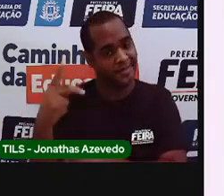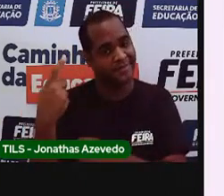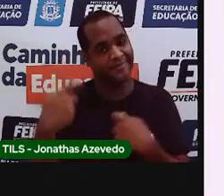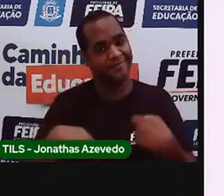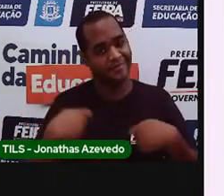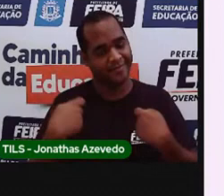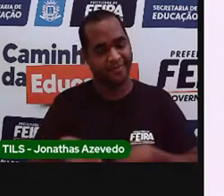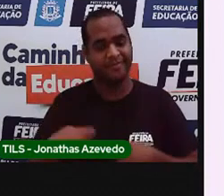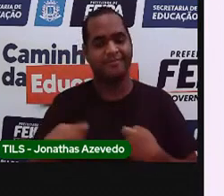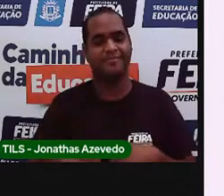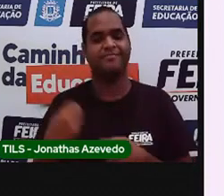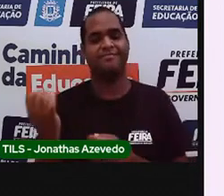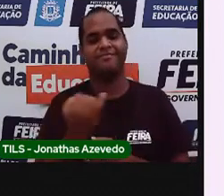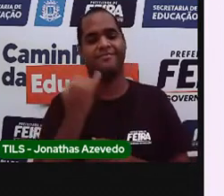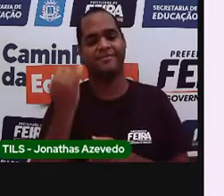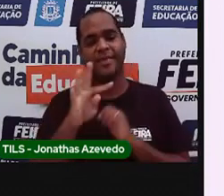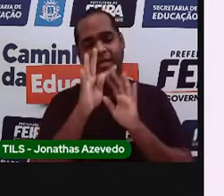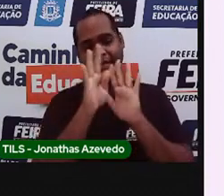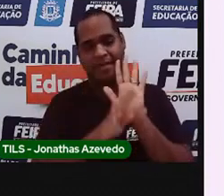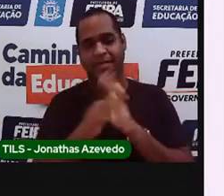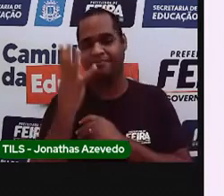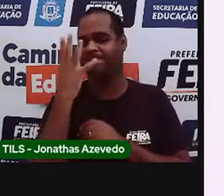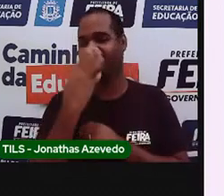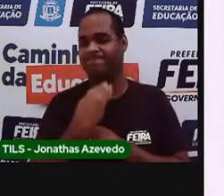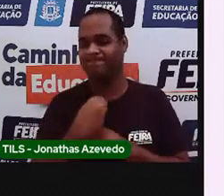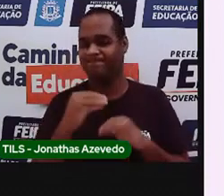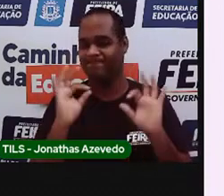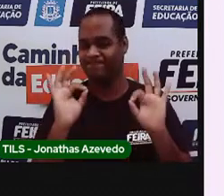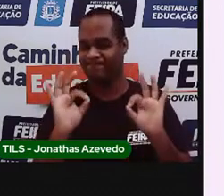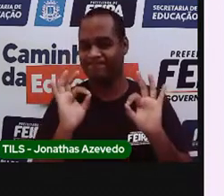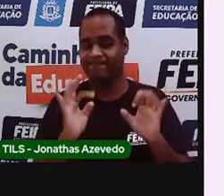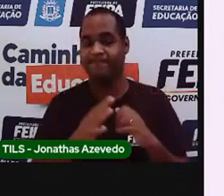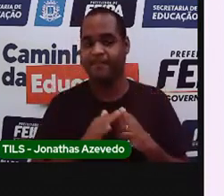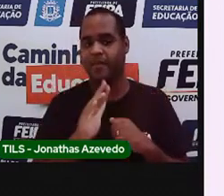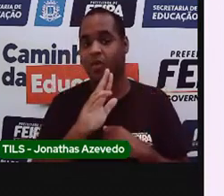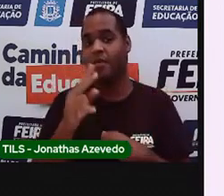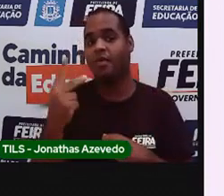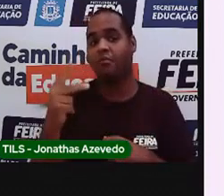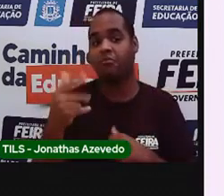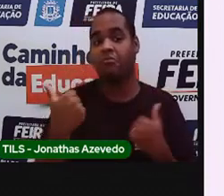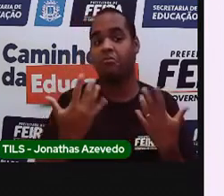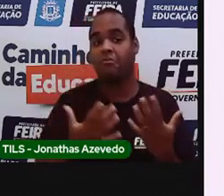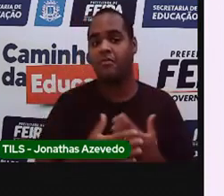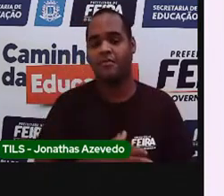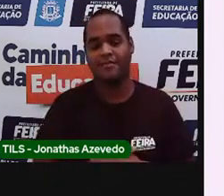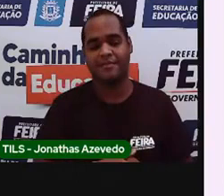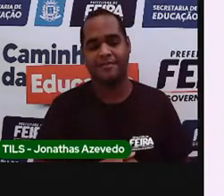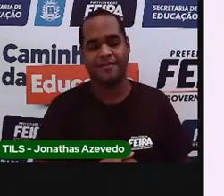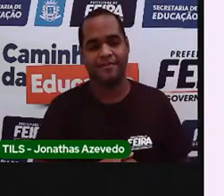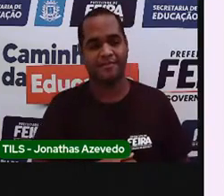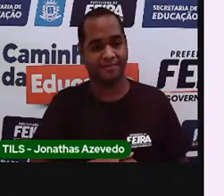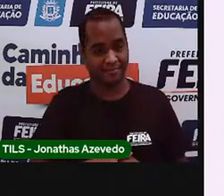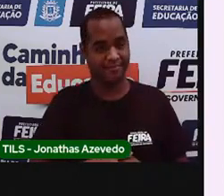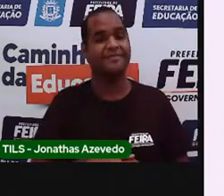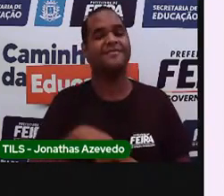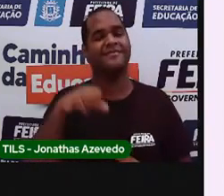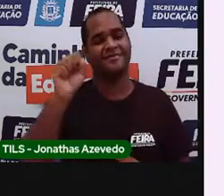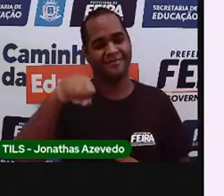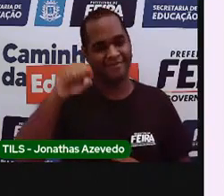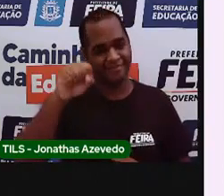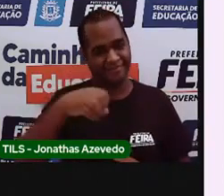que escreveu esse texto tão bonito. Você lembra o nome dela? Isso